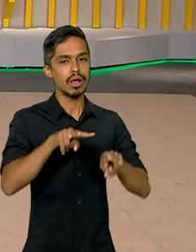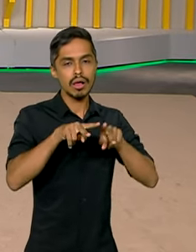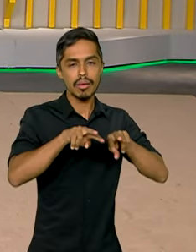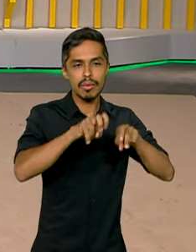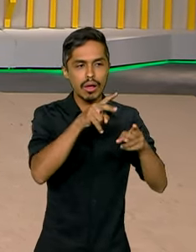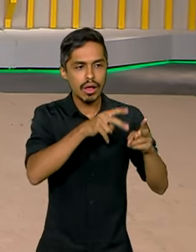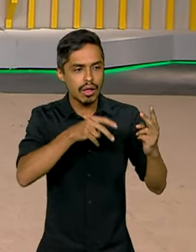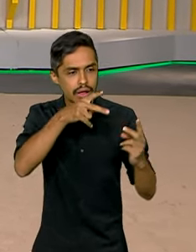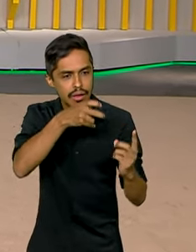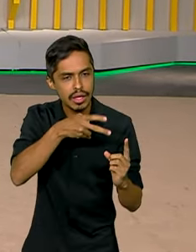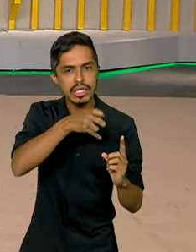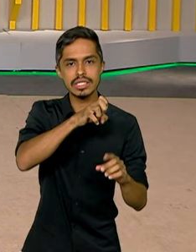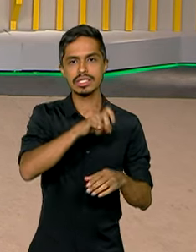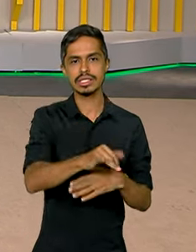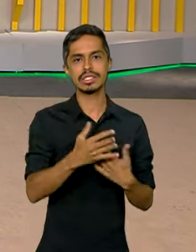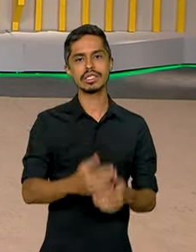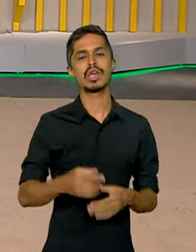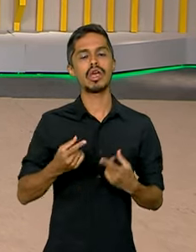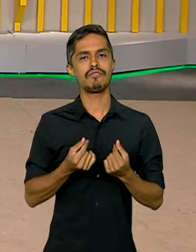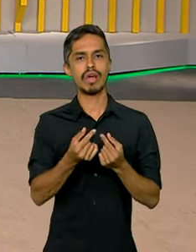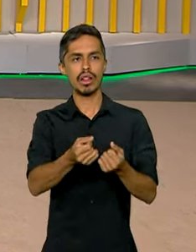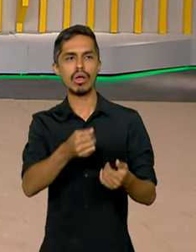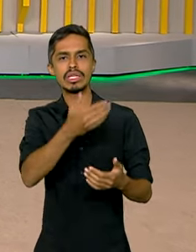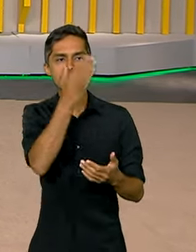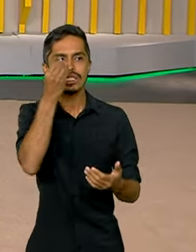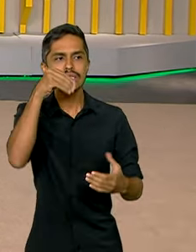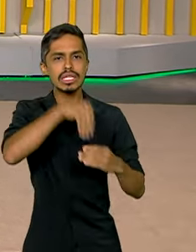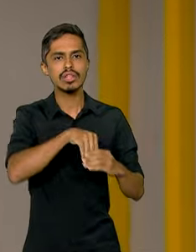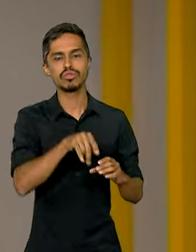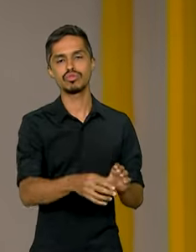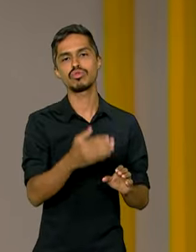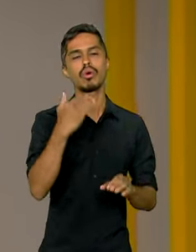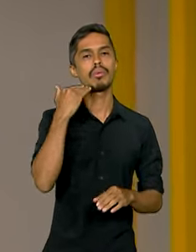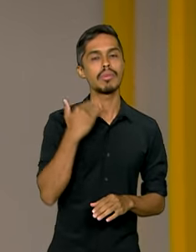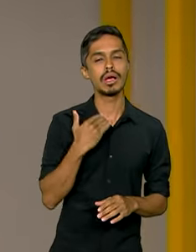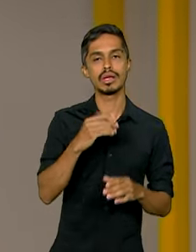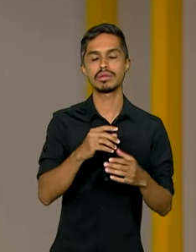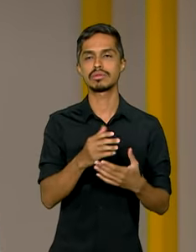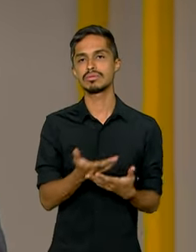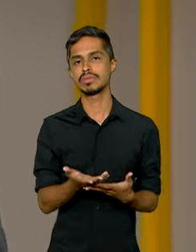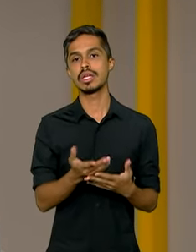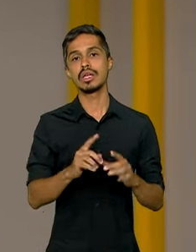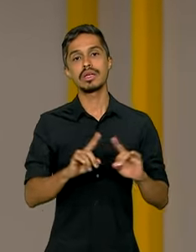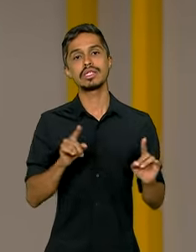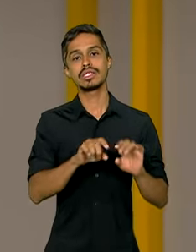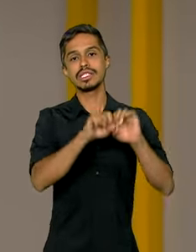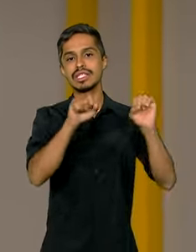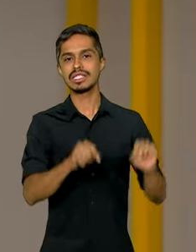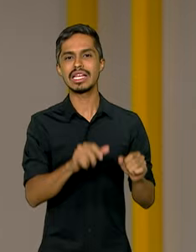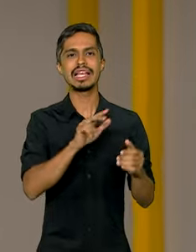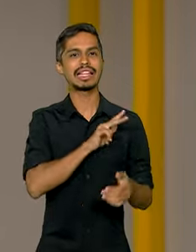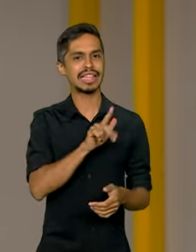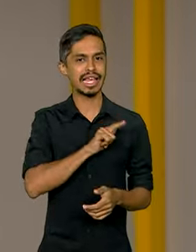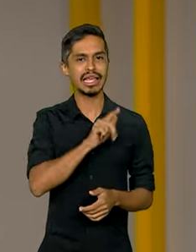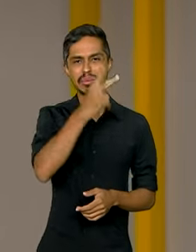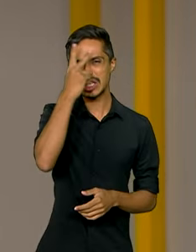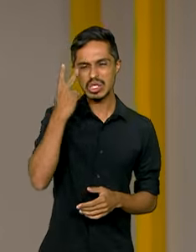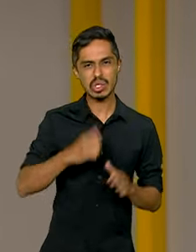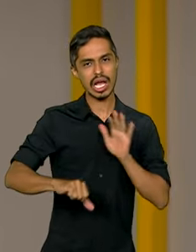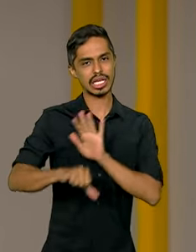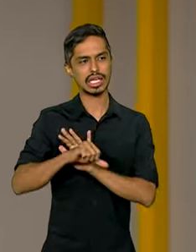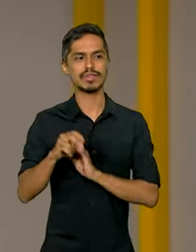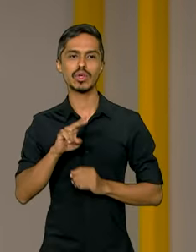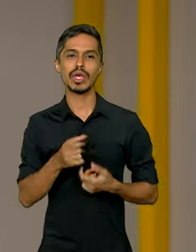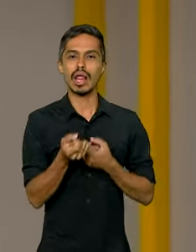valores esquecidos em bancos e instituições financeiras. Mas esse sistema tem sido alvo de criminosos que